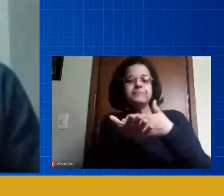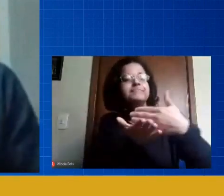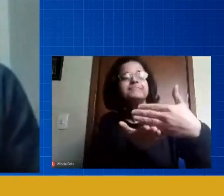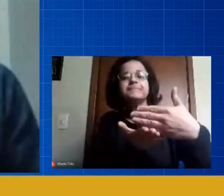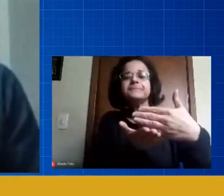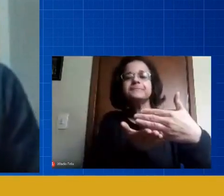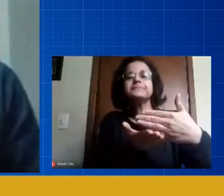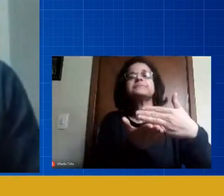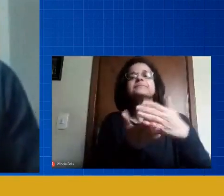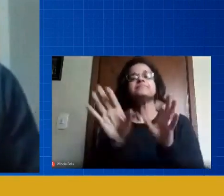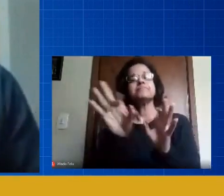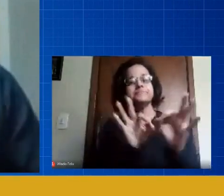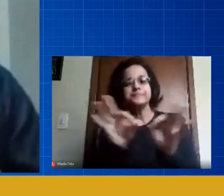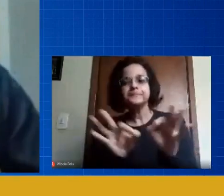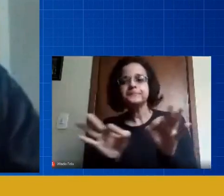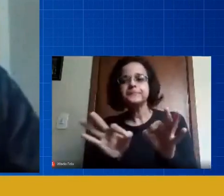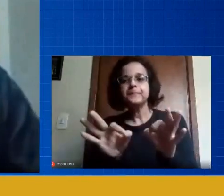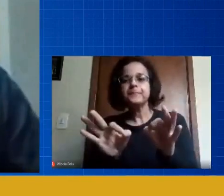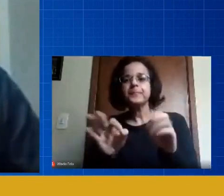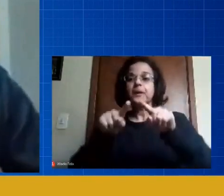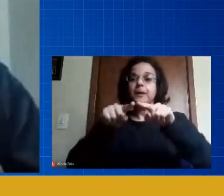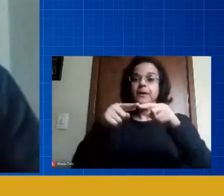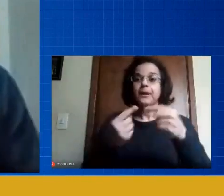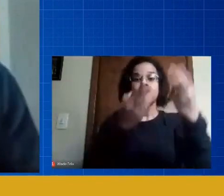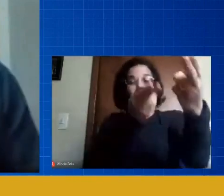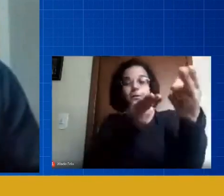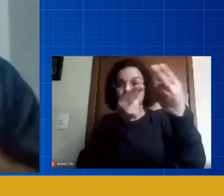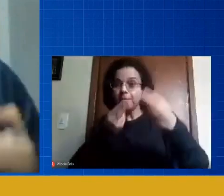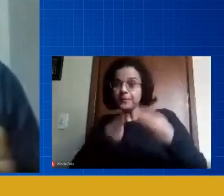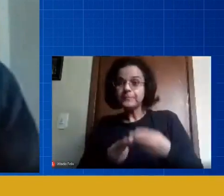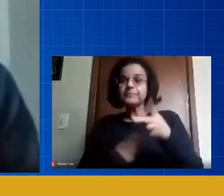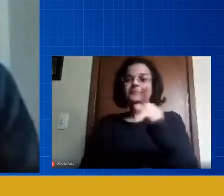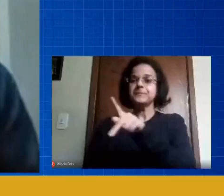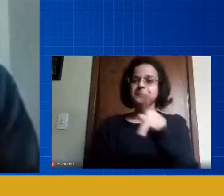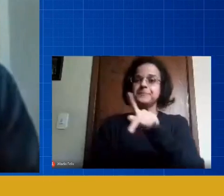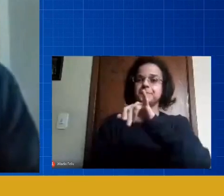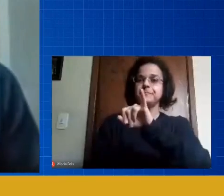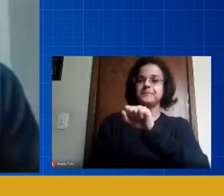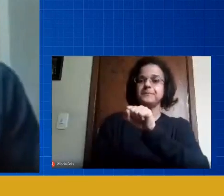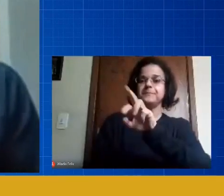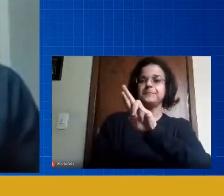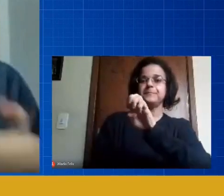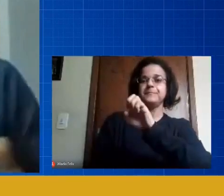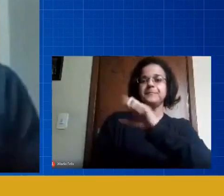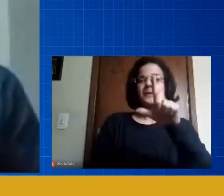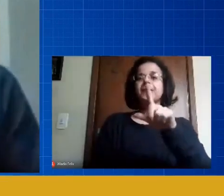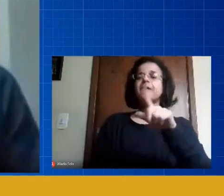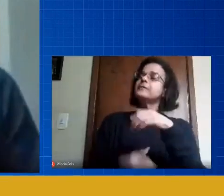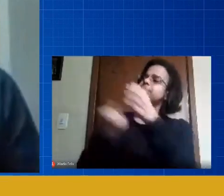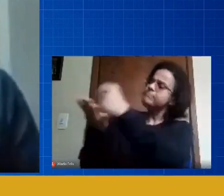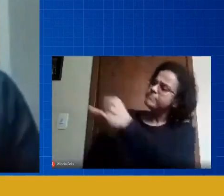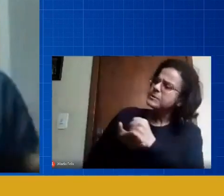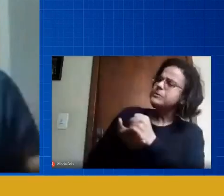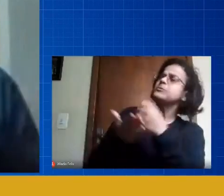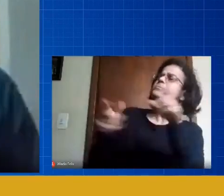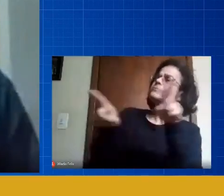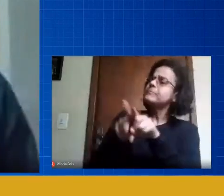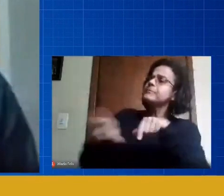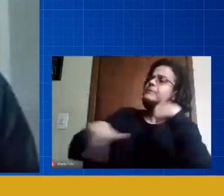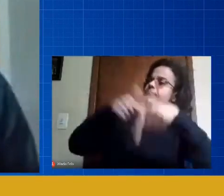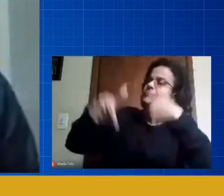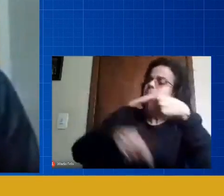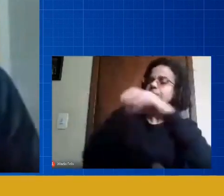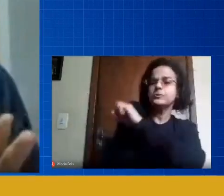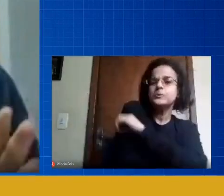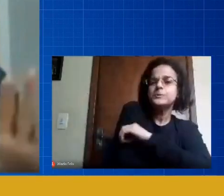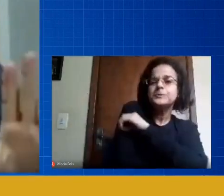tocar isso, e aí convidei o Israel, Israel, me ajuda a fazer um trabalho legal na educação infantil, vamos trazer alguns